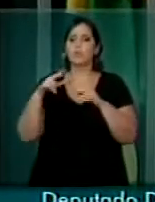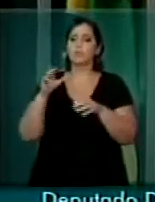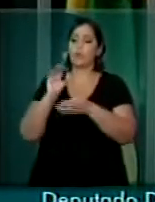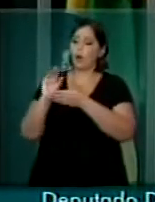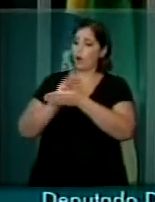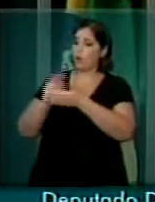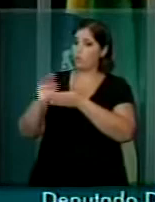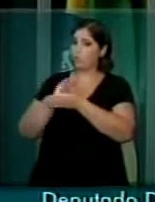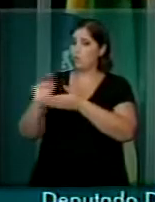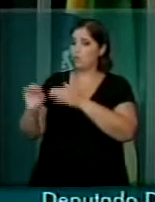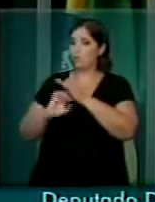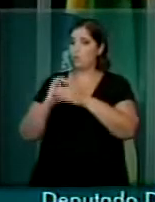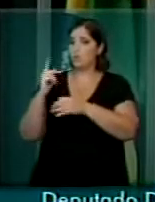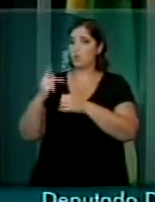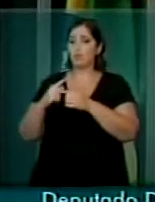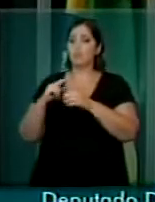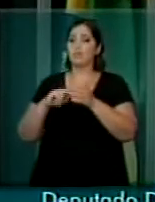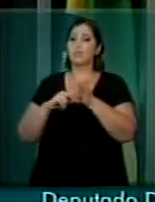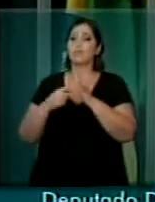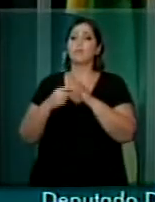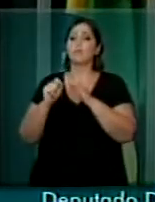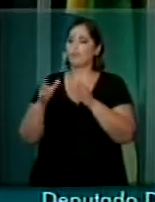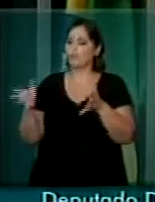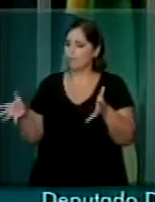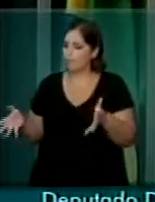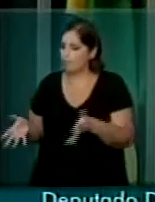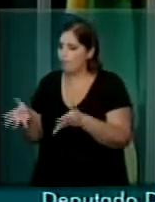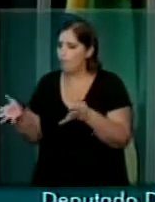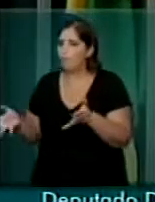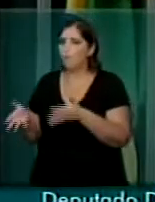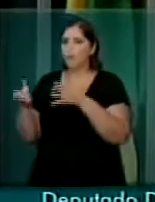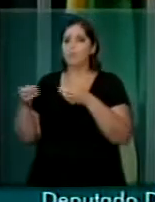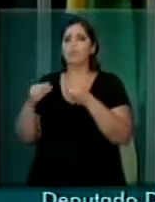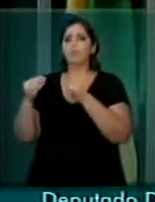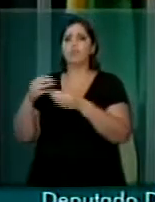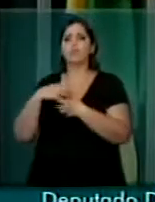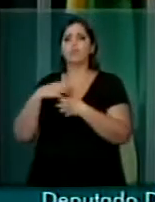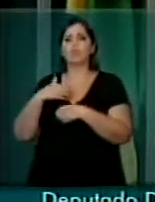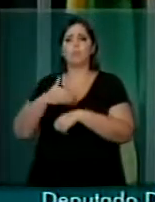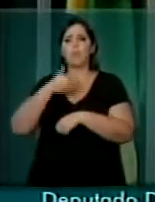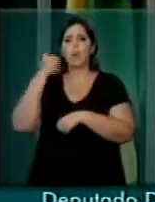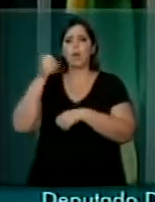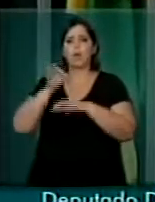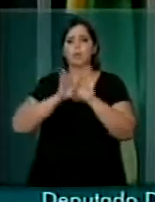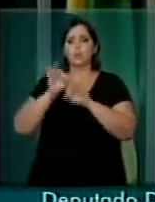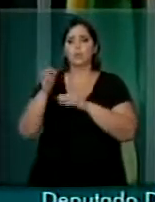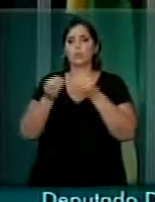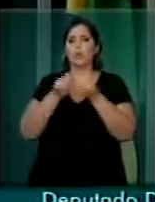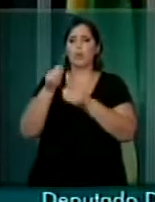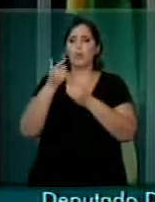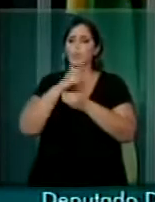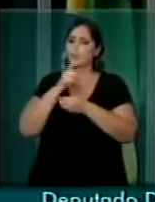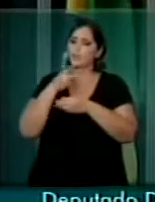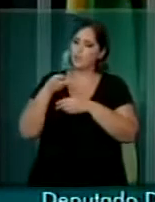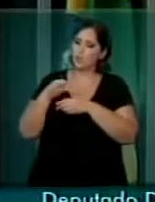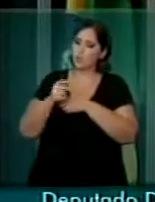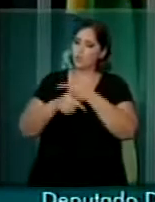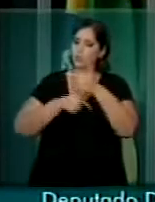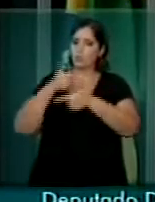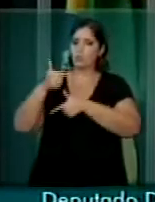significa dar fôlego, dar condições e estrutura para ela continuar